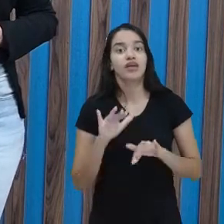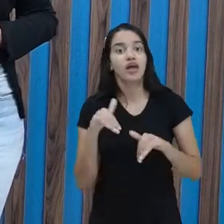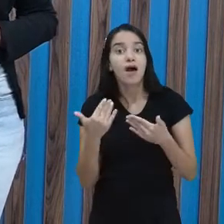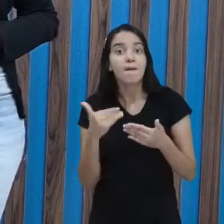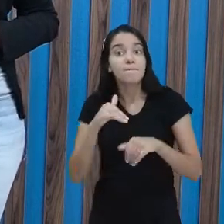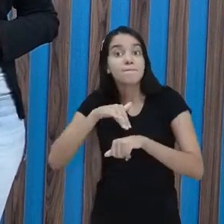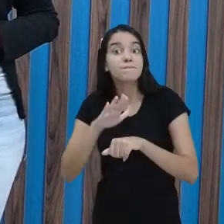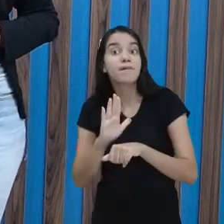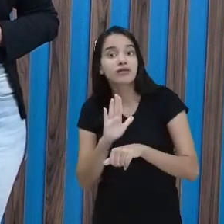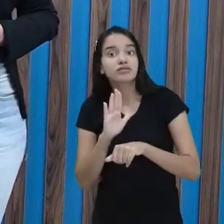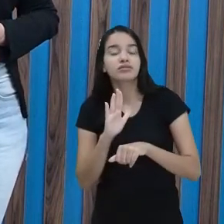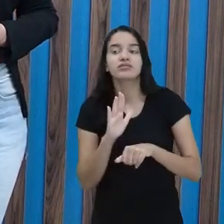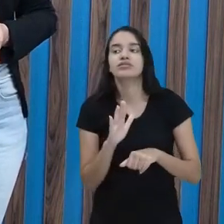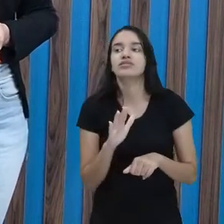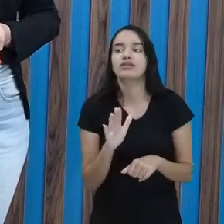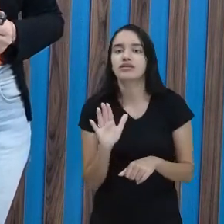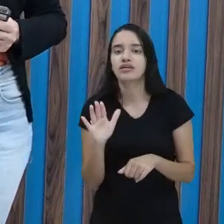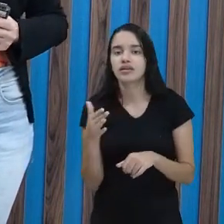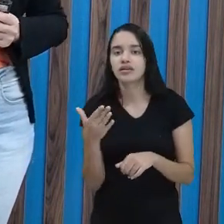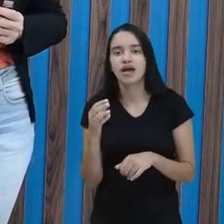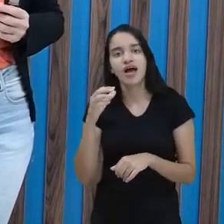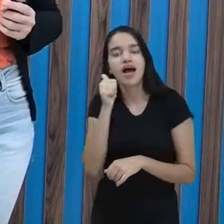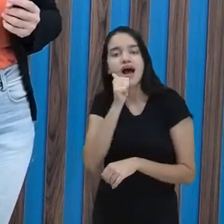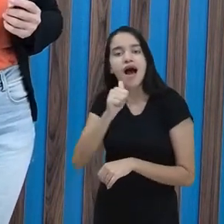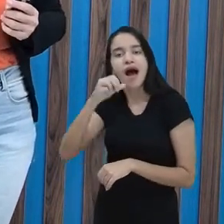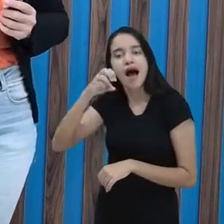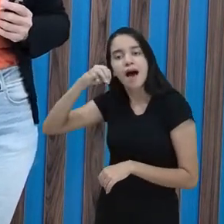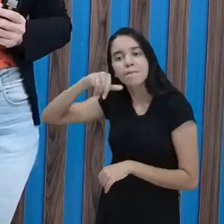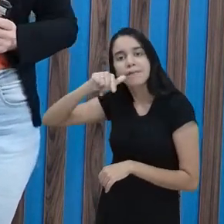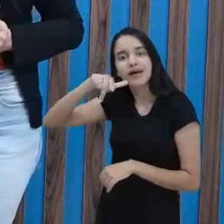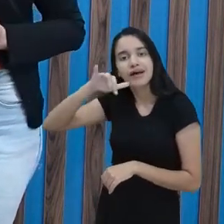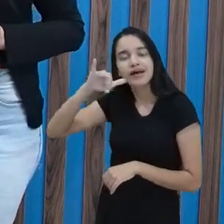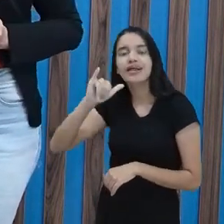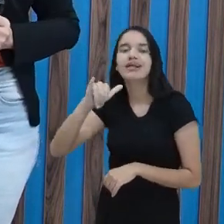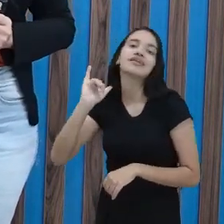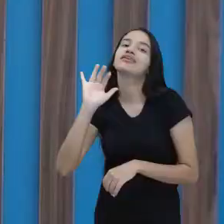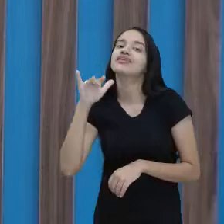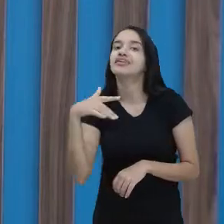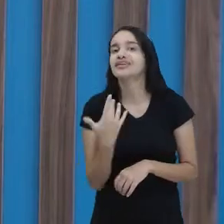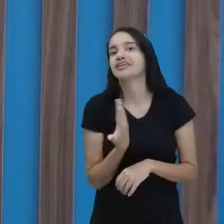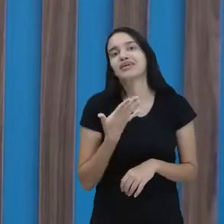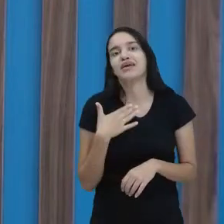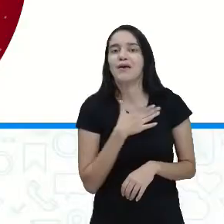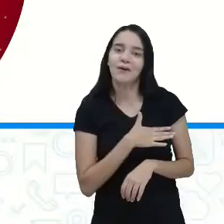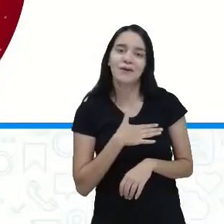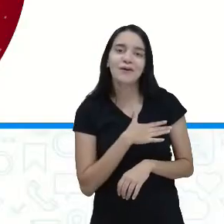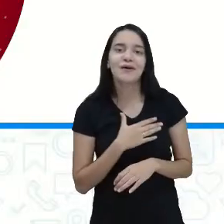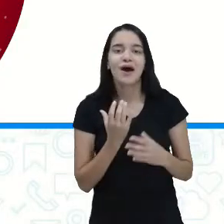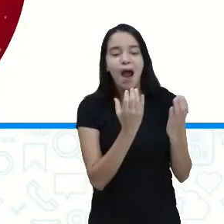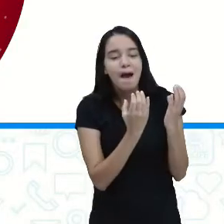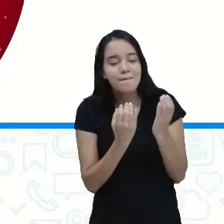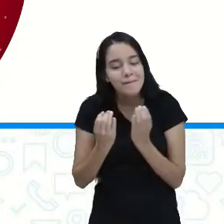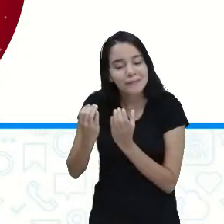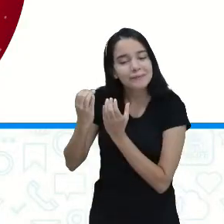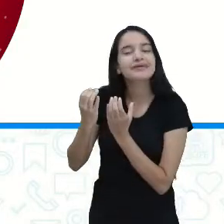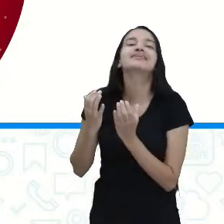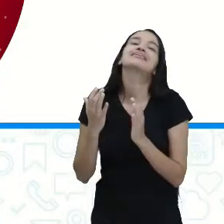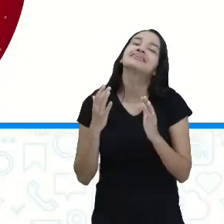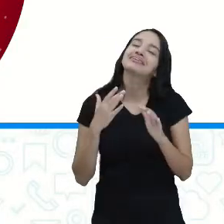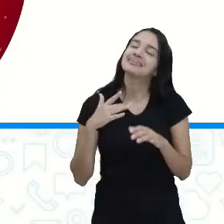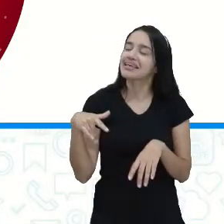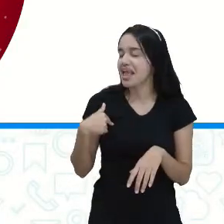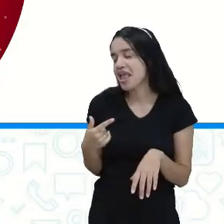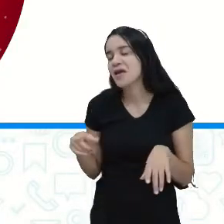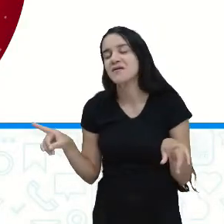mais do que a maçã. A Magali gosta bastante. queria dizer. Não é? A melancia. Também gosto muito.